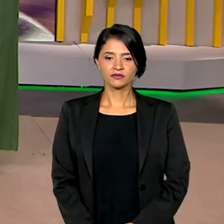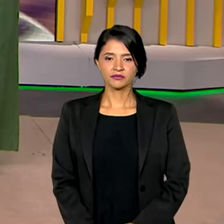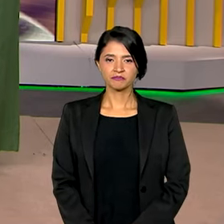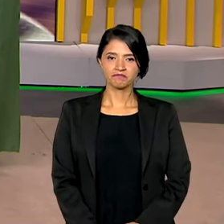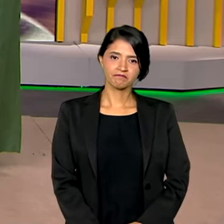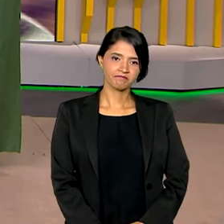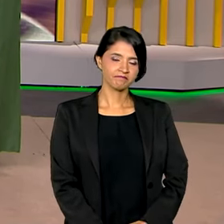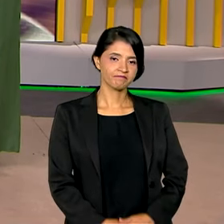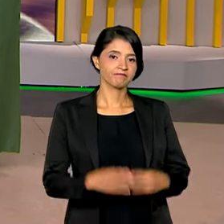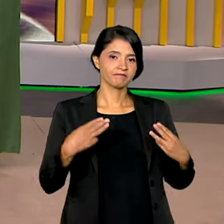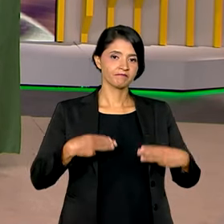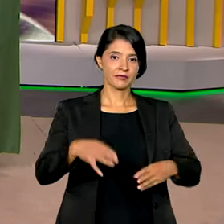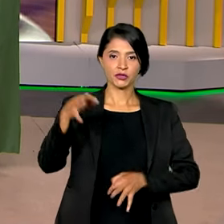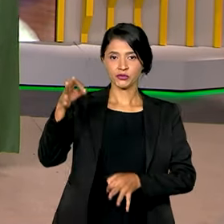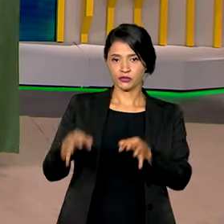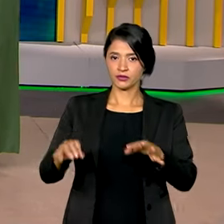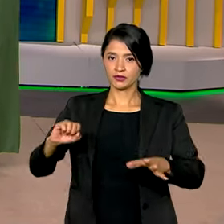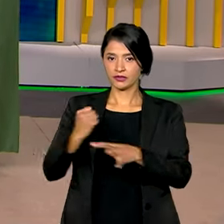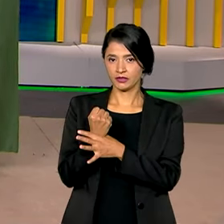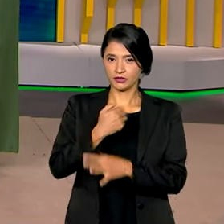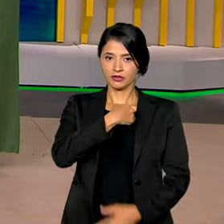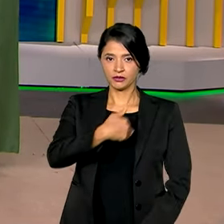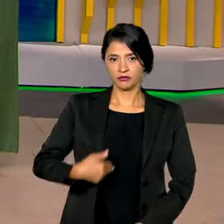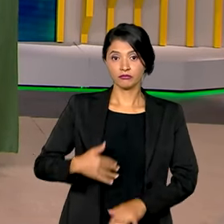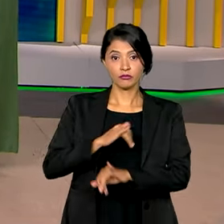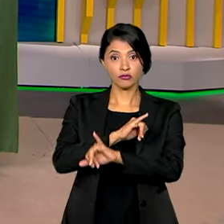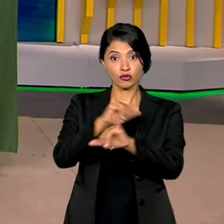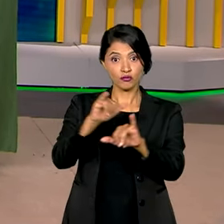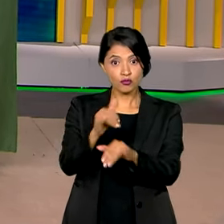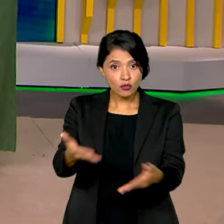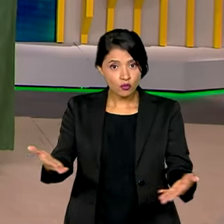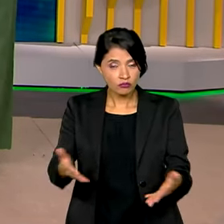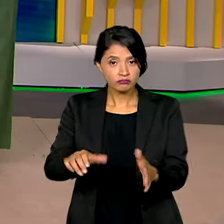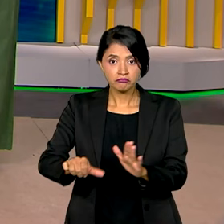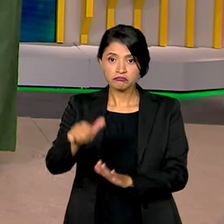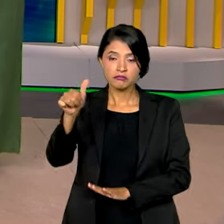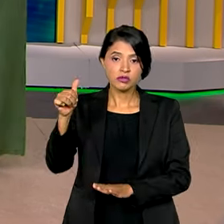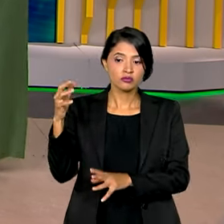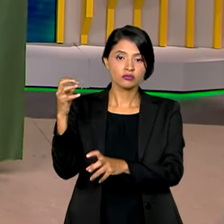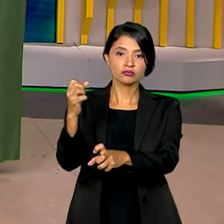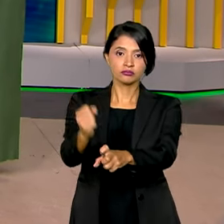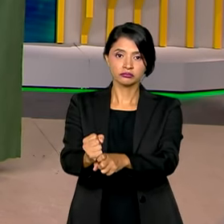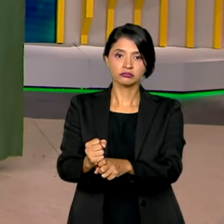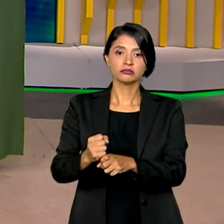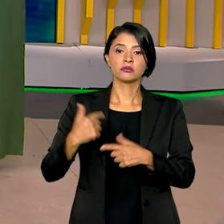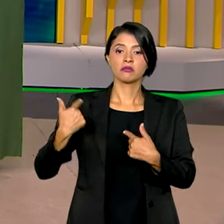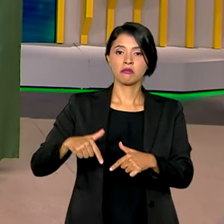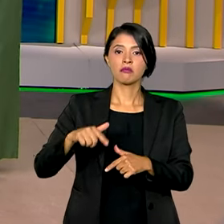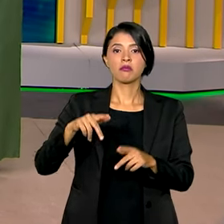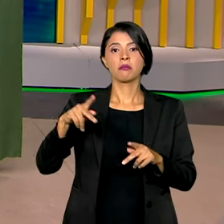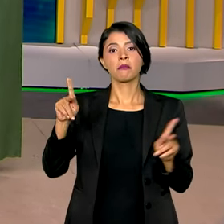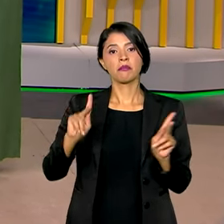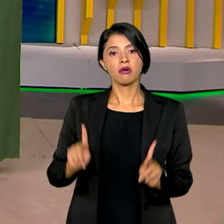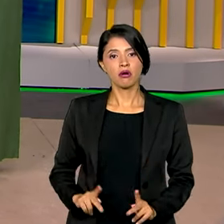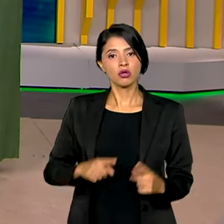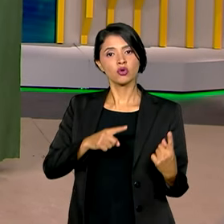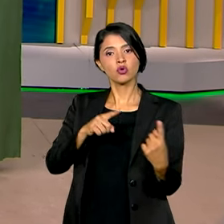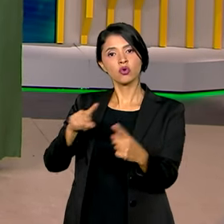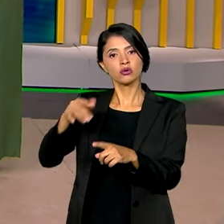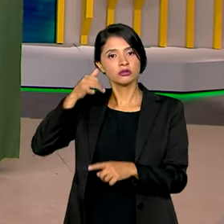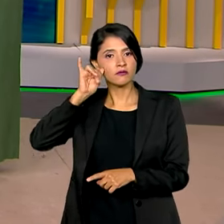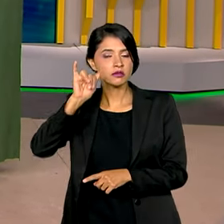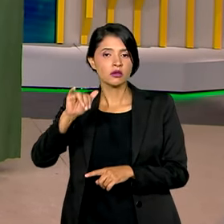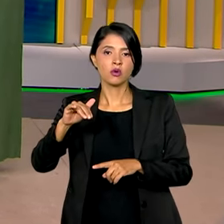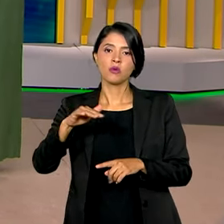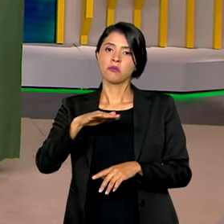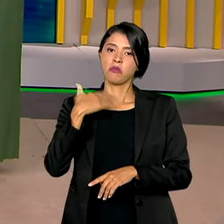O Ministério da Justiça e Segurança Pública divulgou hoje o primeiro balanço da Operação Paz, de combate e prevenção a